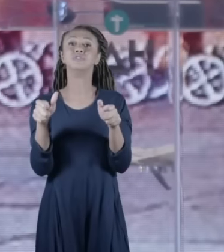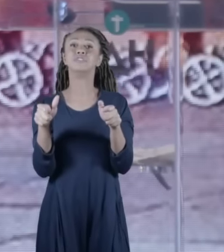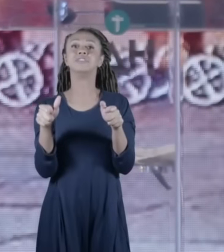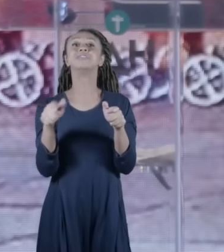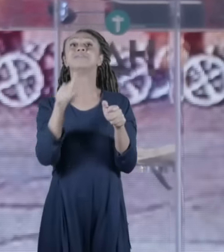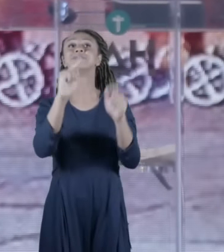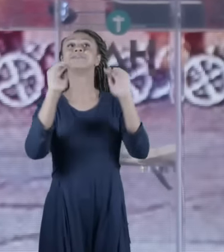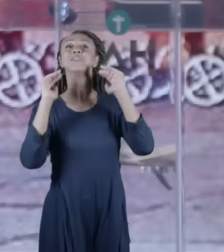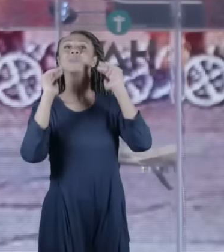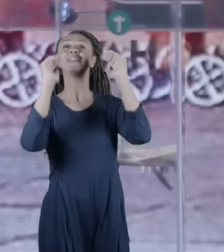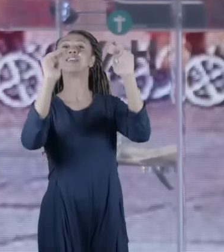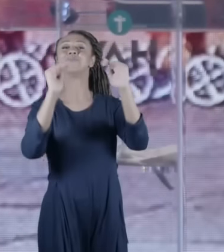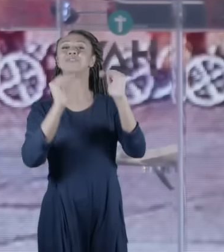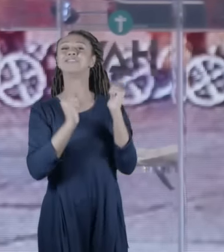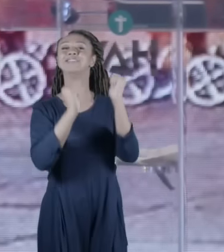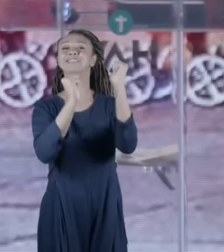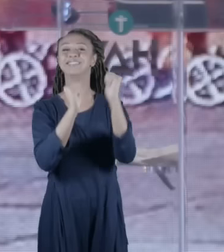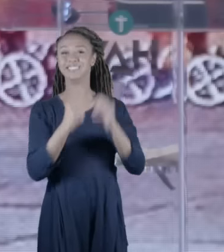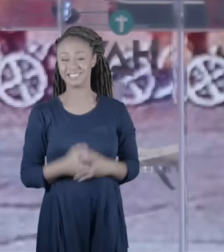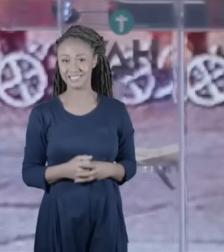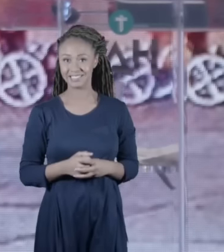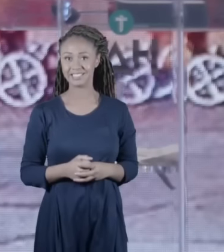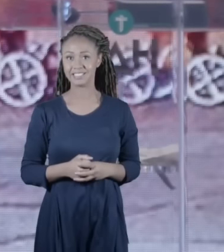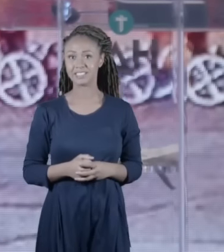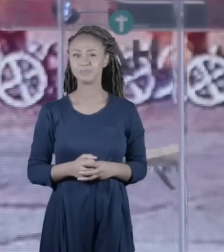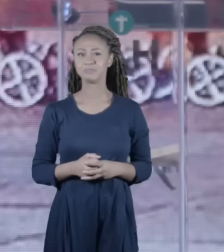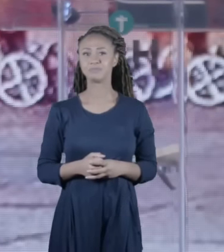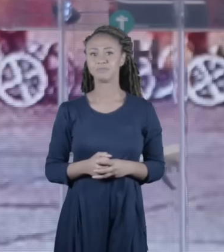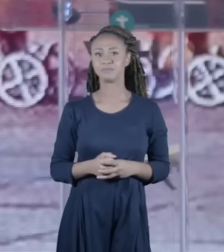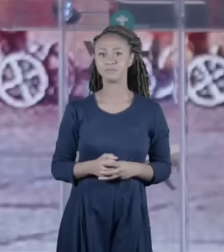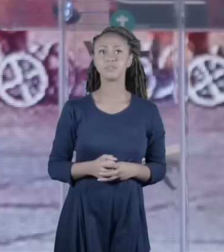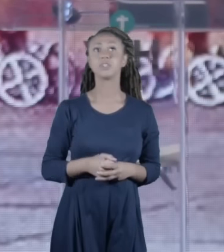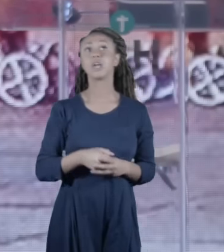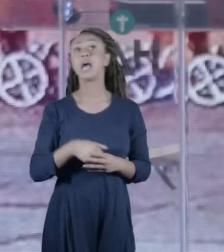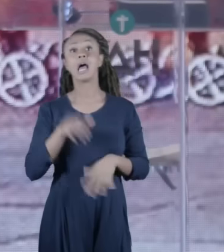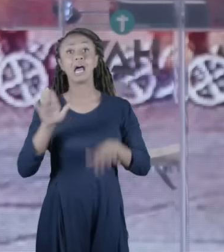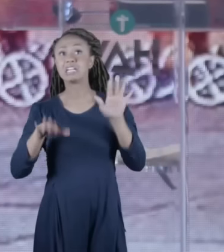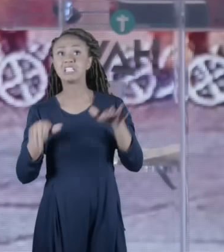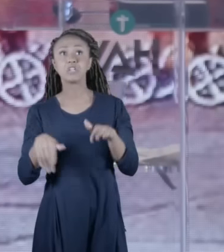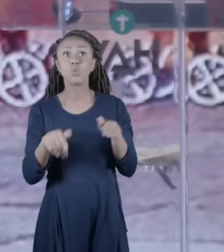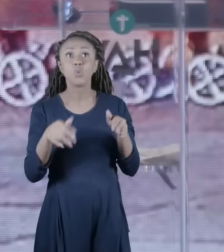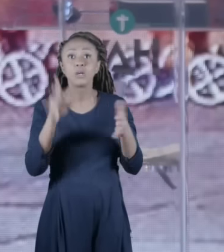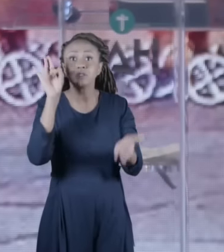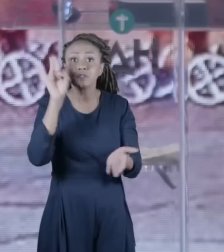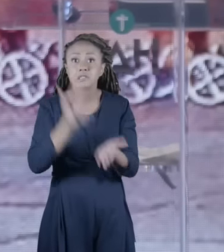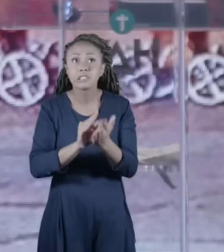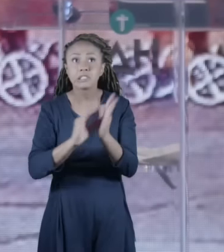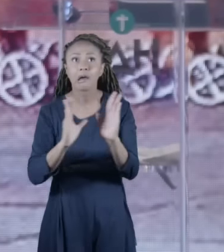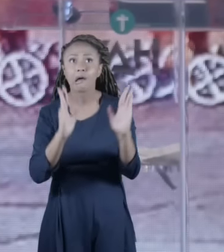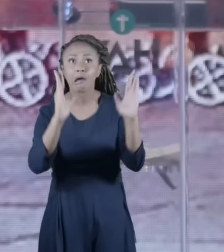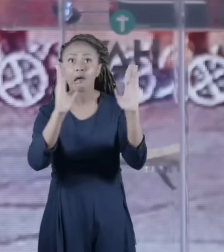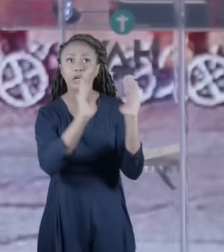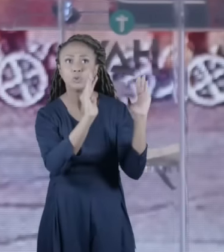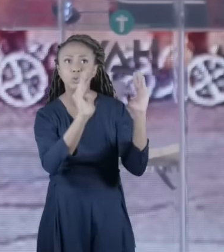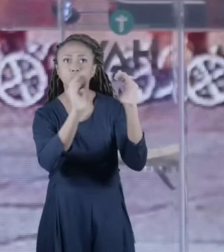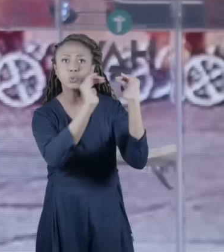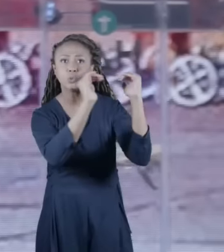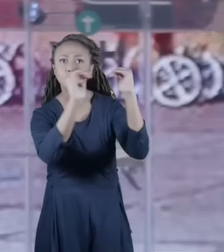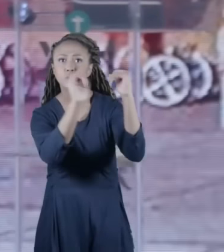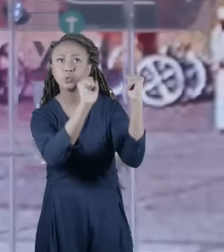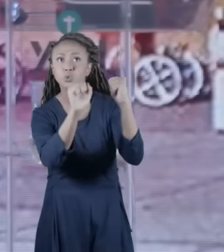do templo exatamente quer dizer por mais que o edifício físico do templo não esteja a conexão do povo de Israel com esse local segue